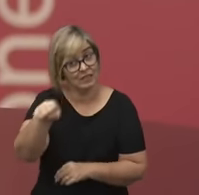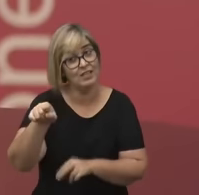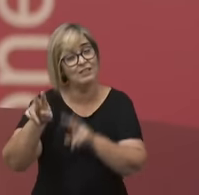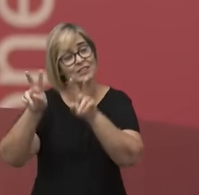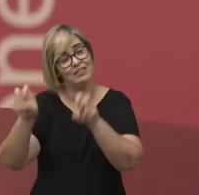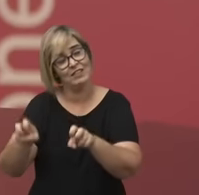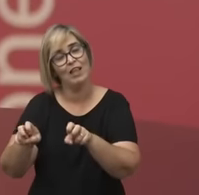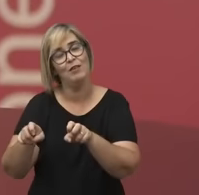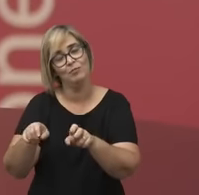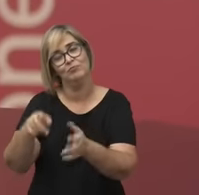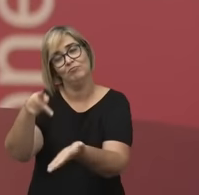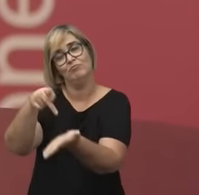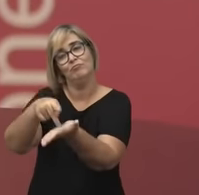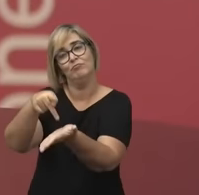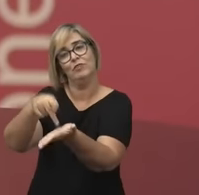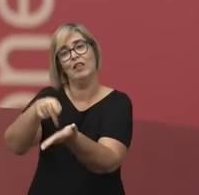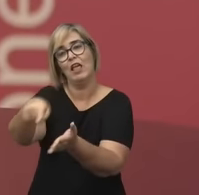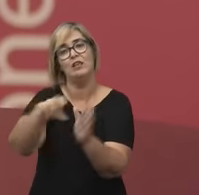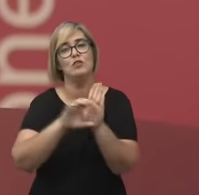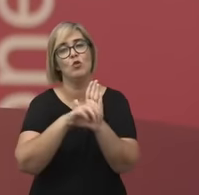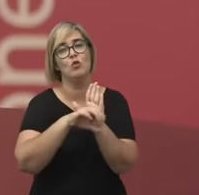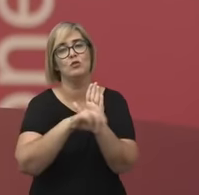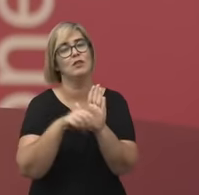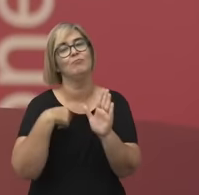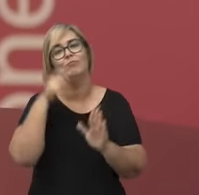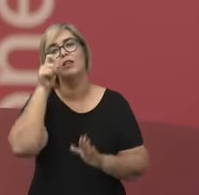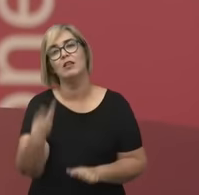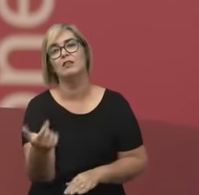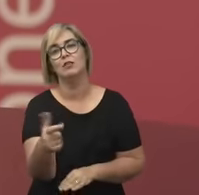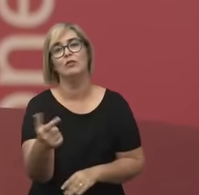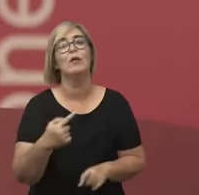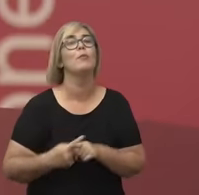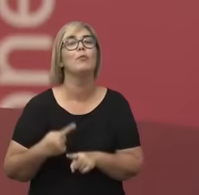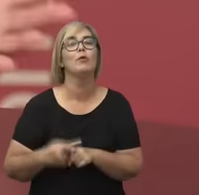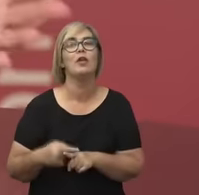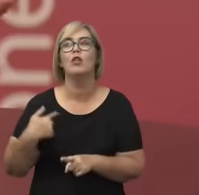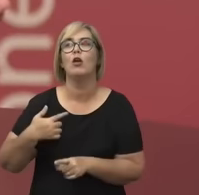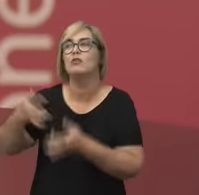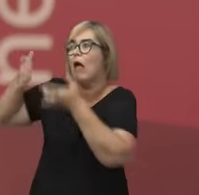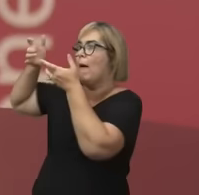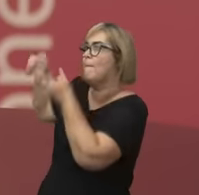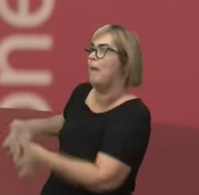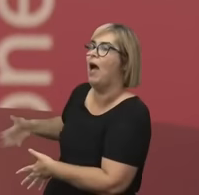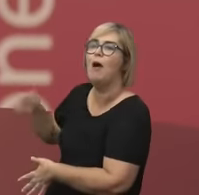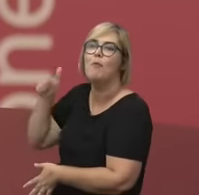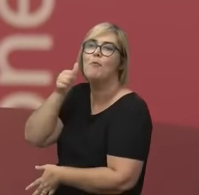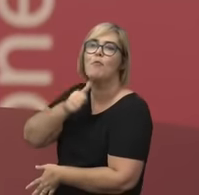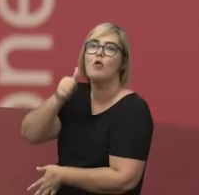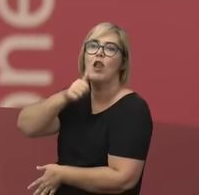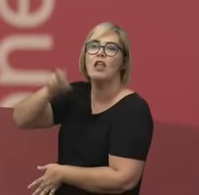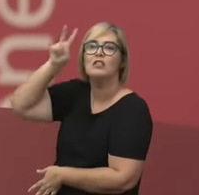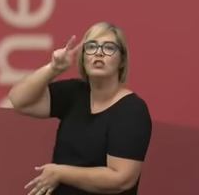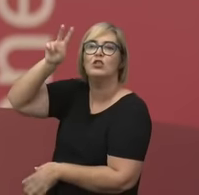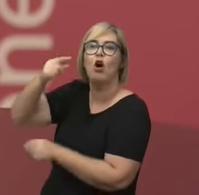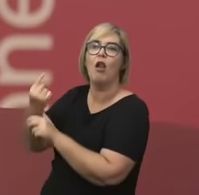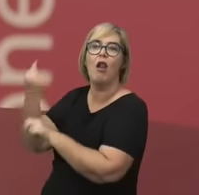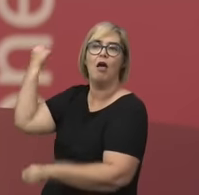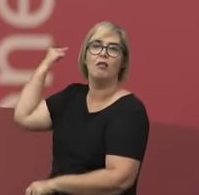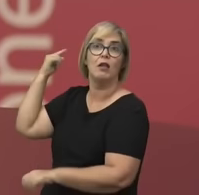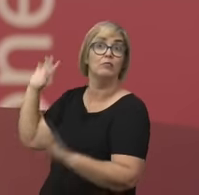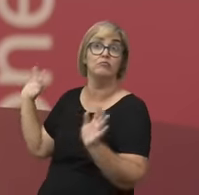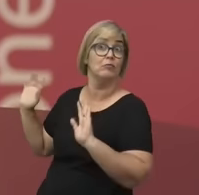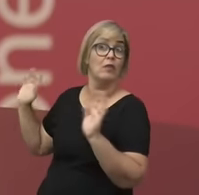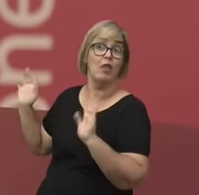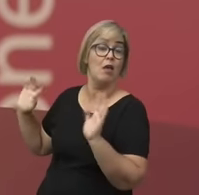passa a não ser um conceito interessante, porque a gente não quer abandonar a história tradicional da filosofia, não é de interesse a gente